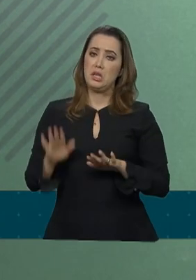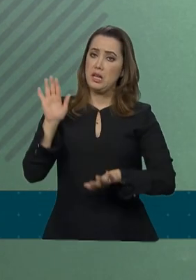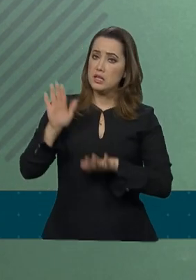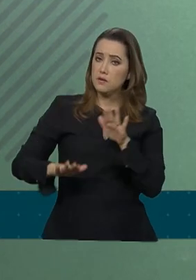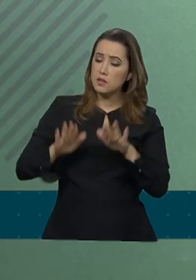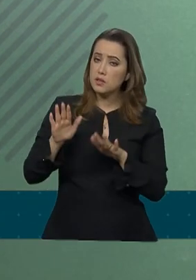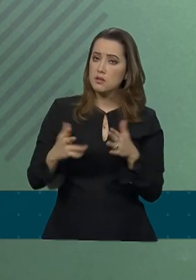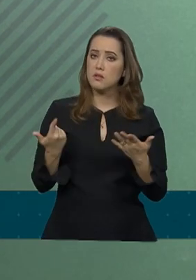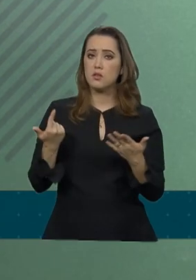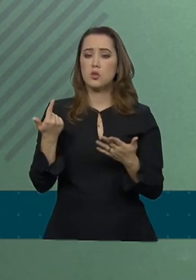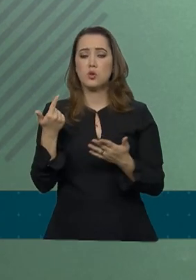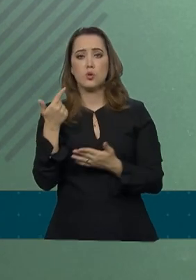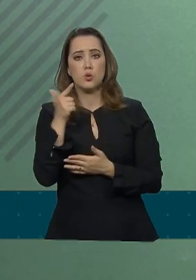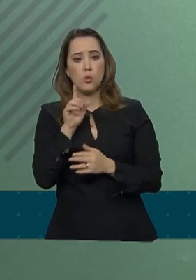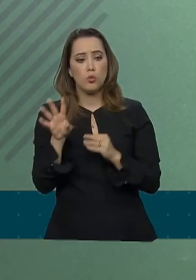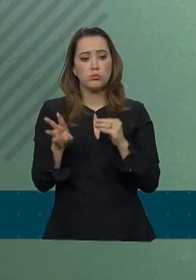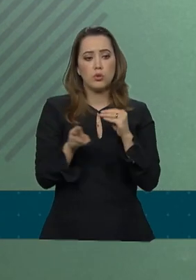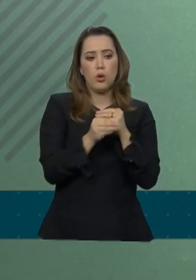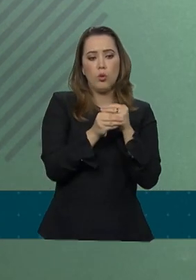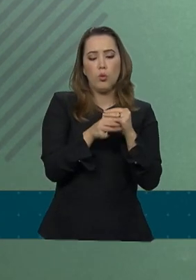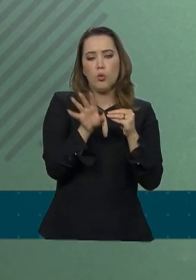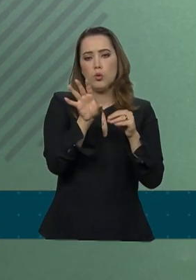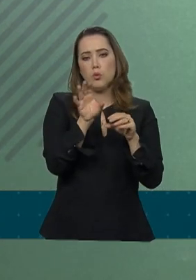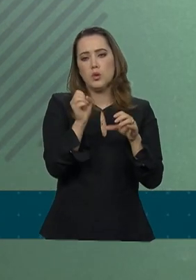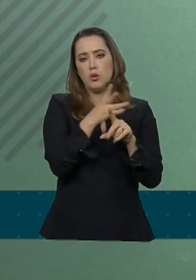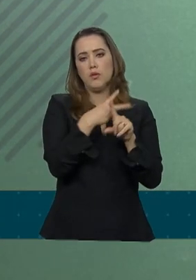podem não estar incluídos na nova previdência.